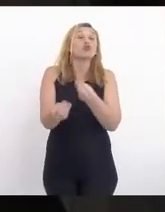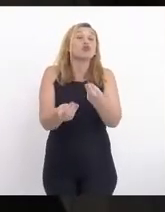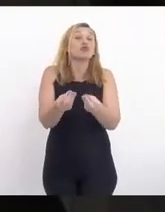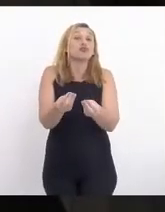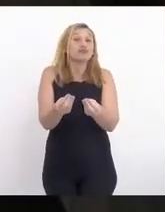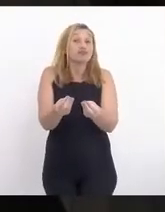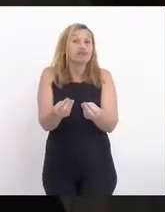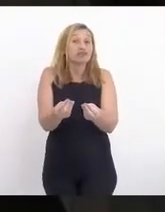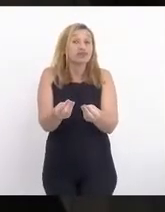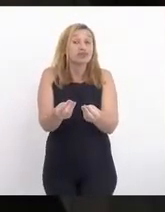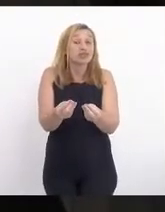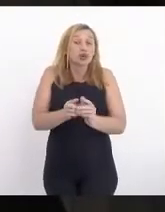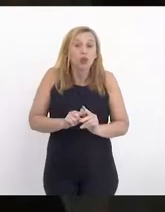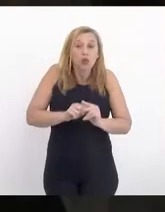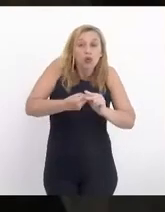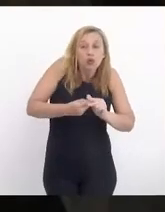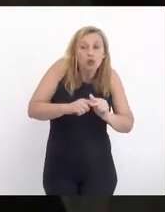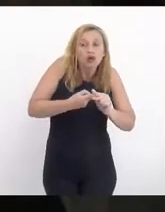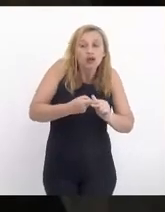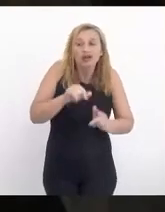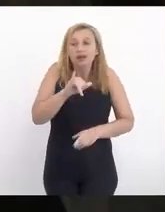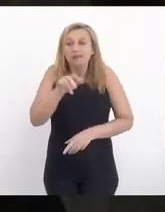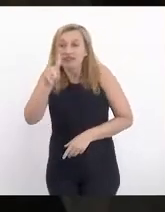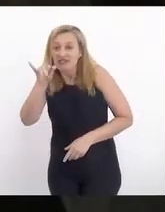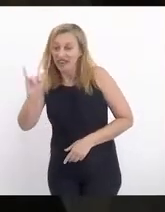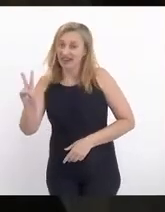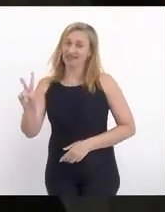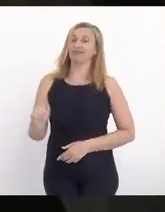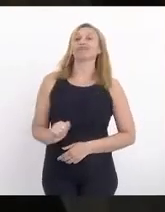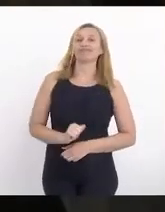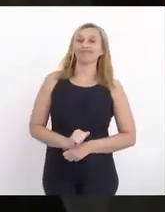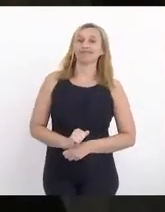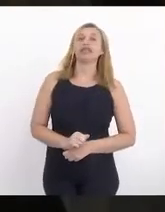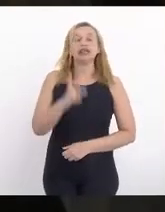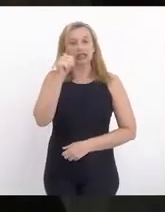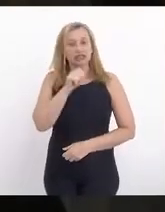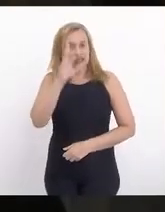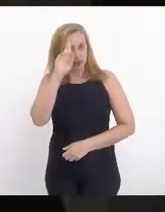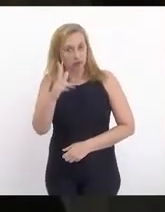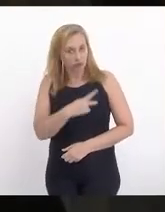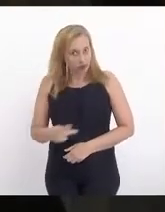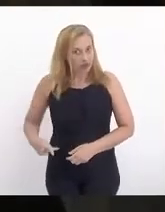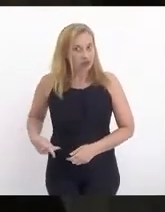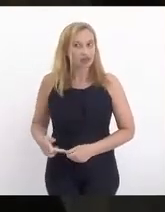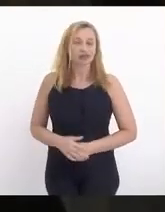o reajuste do IPVA. Senhora Presidente,